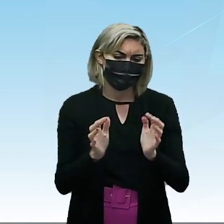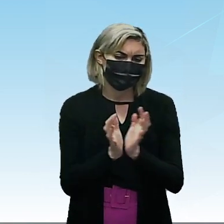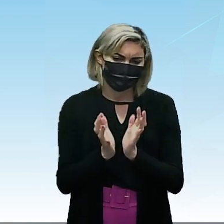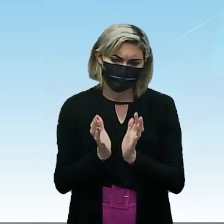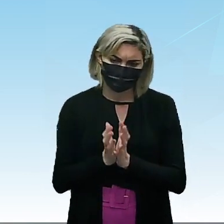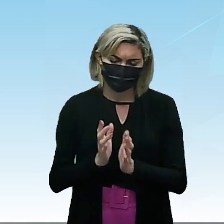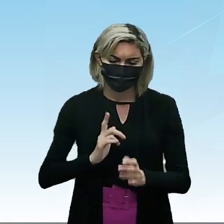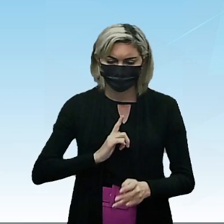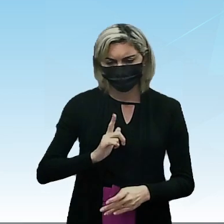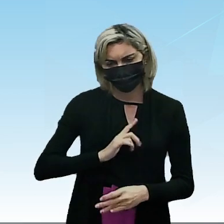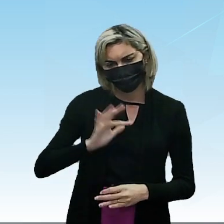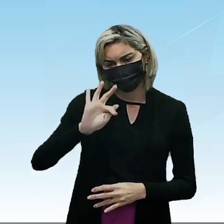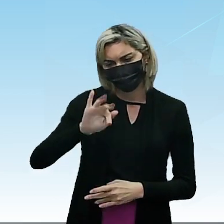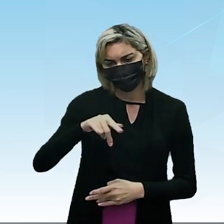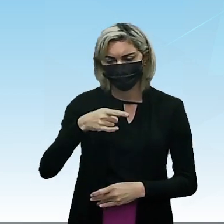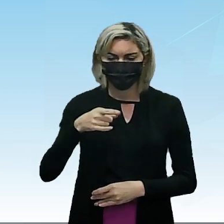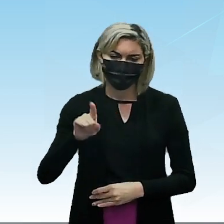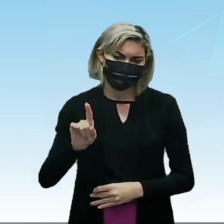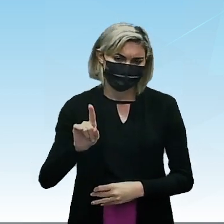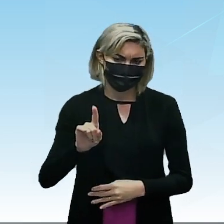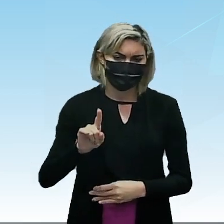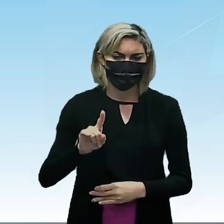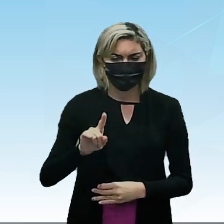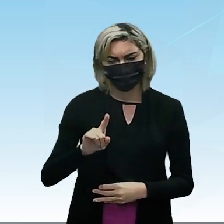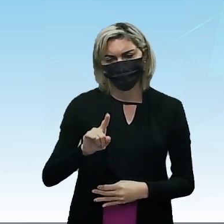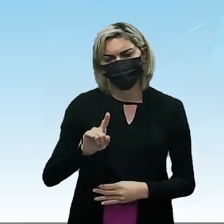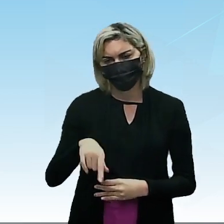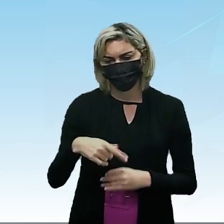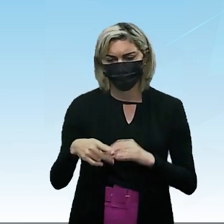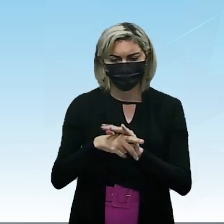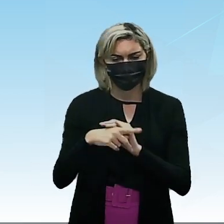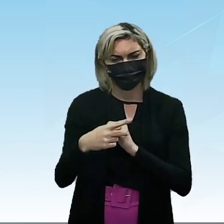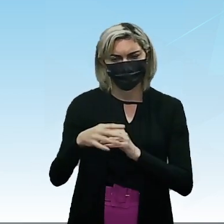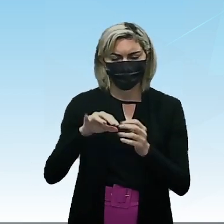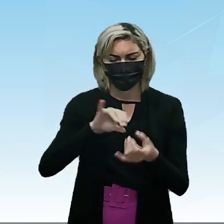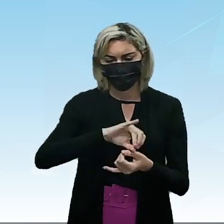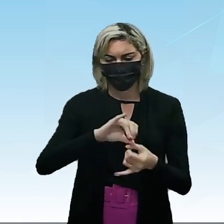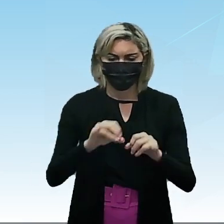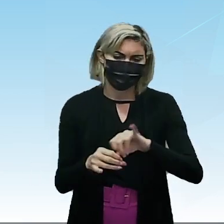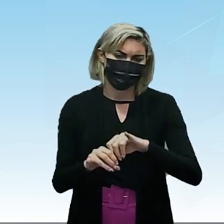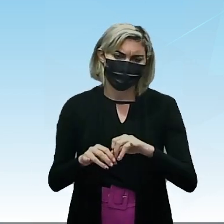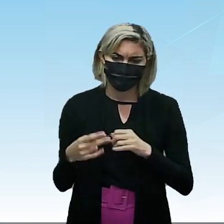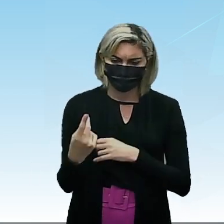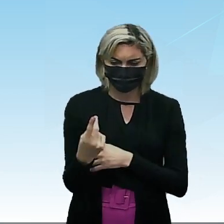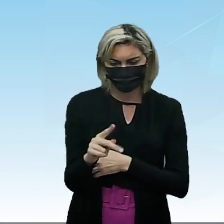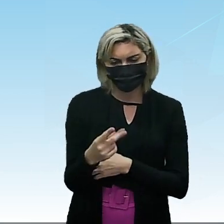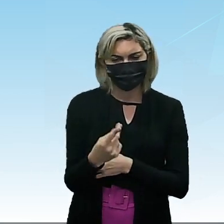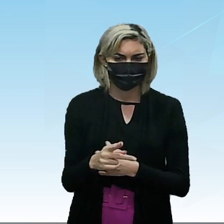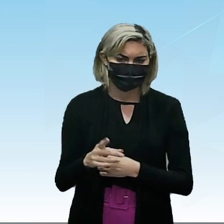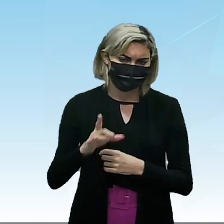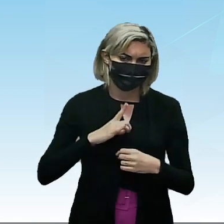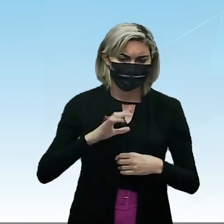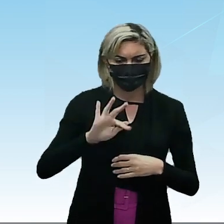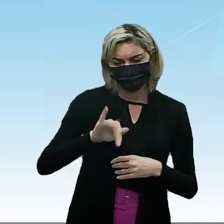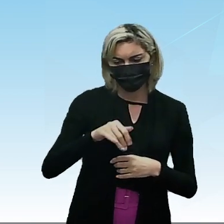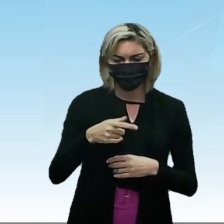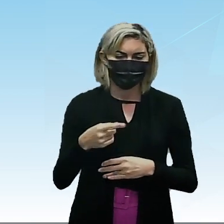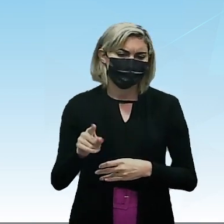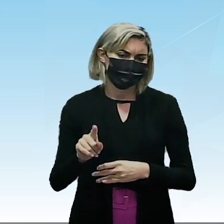Aí eu tenho funções Na parte química Nesse caso São as funções